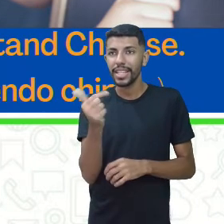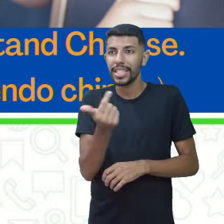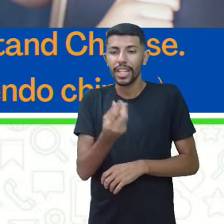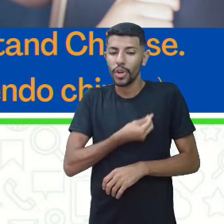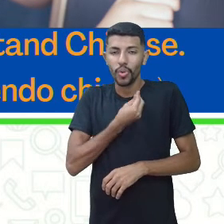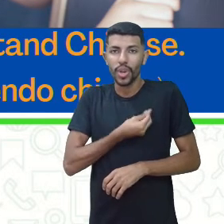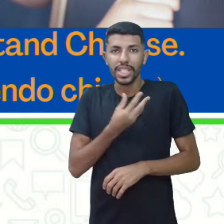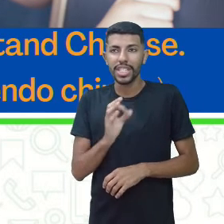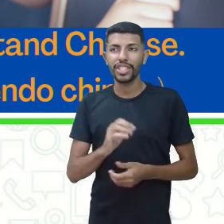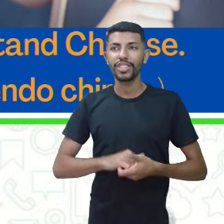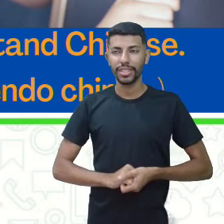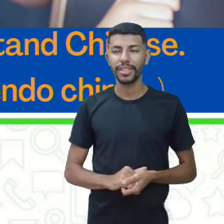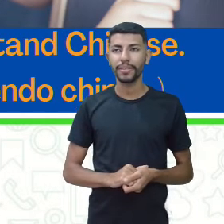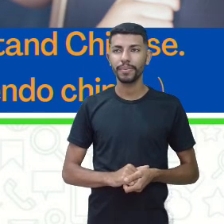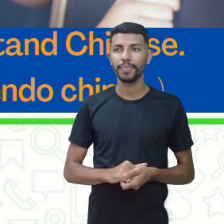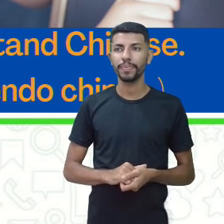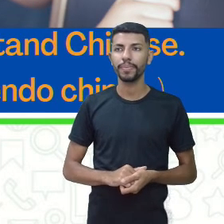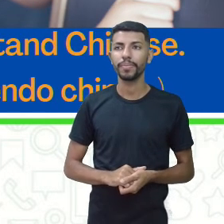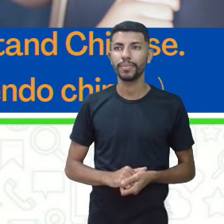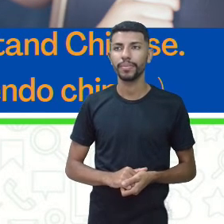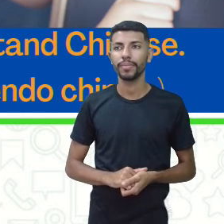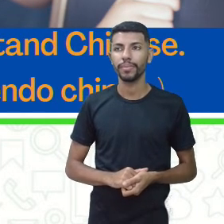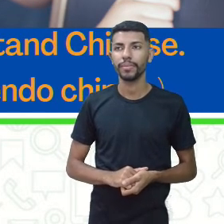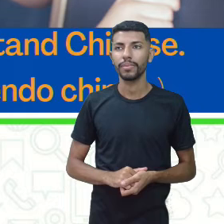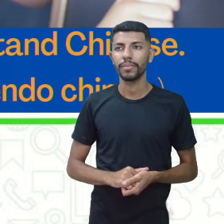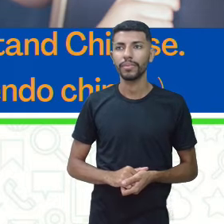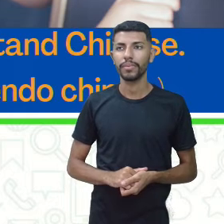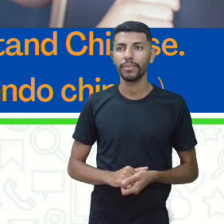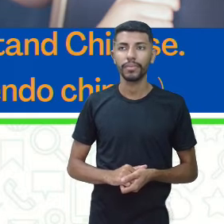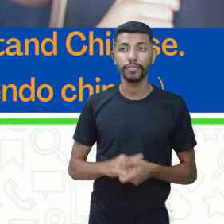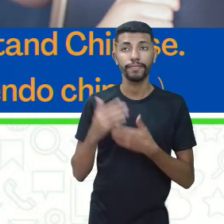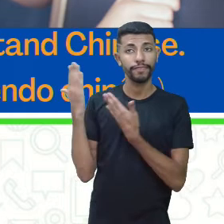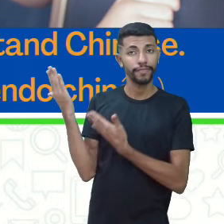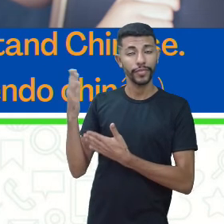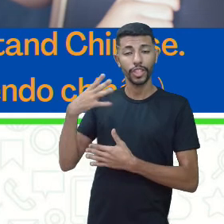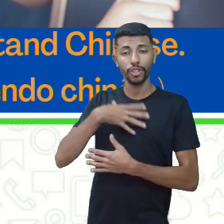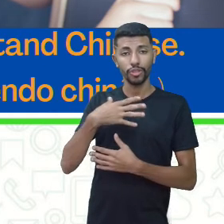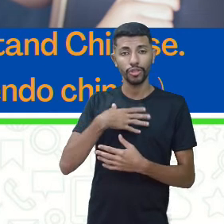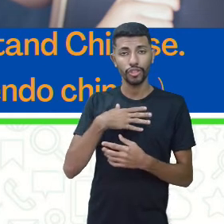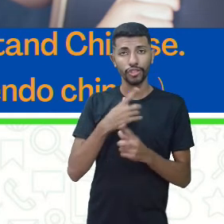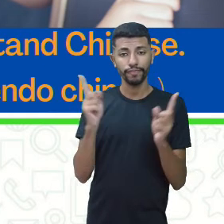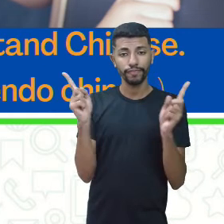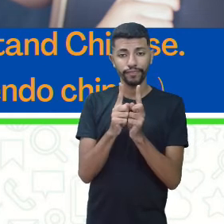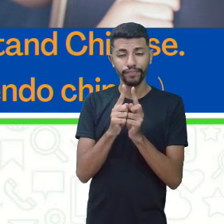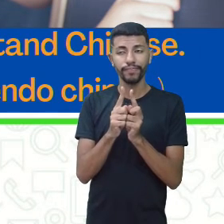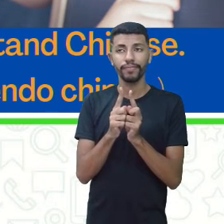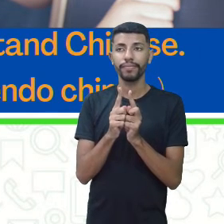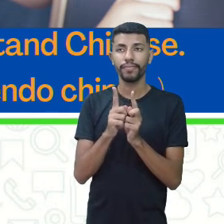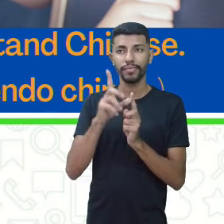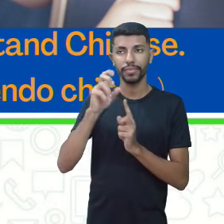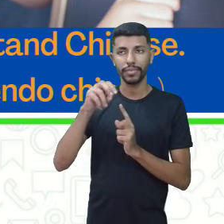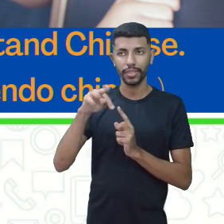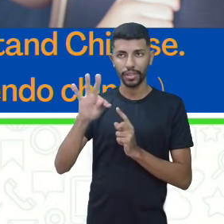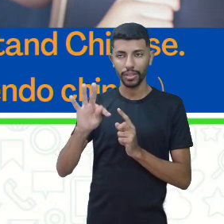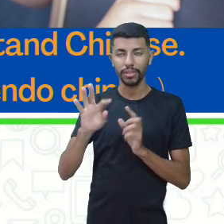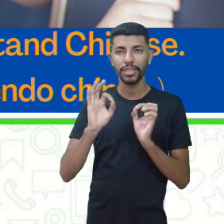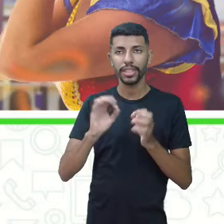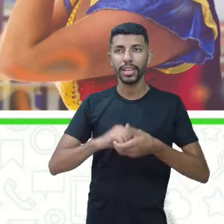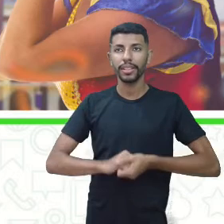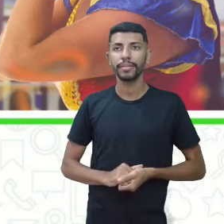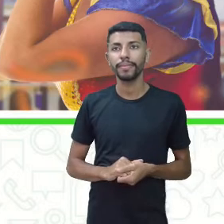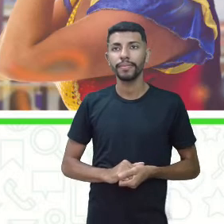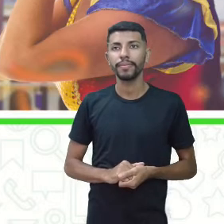verbal eu estou, tá bom? Ó. A forma contraída de do not and don't, de does not,